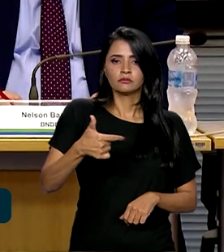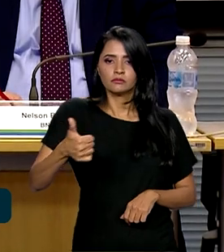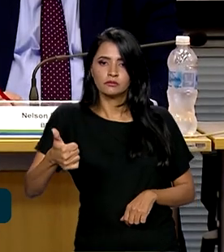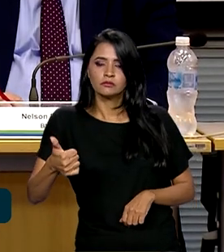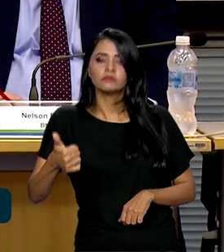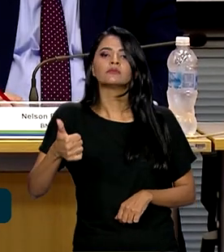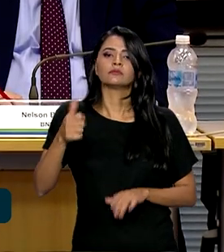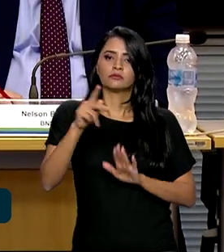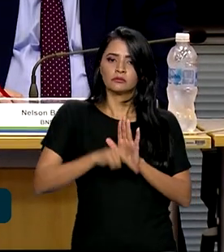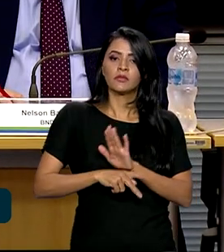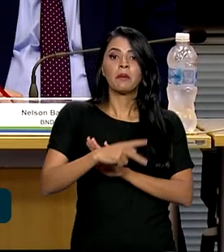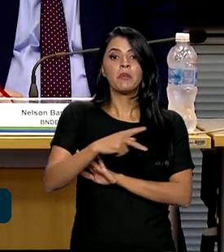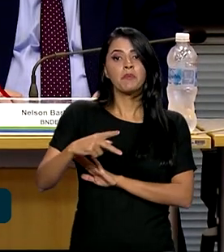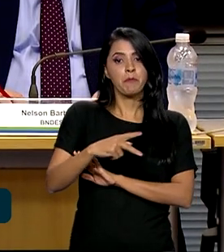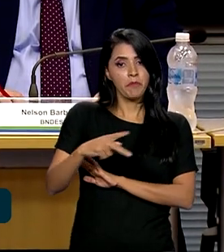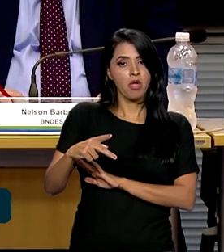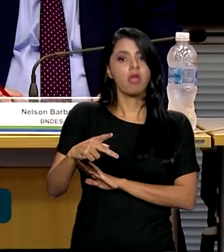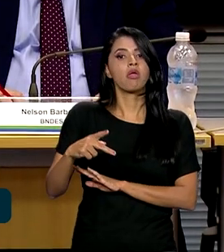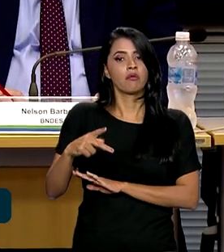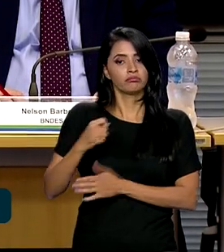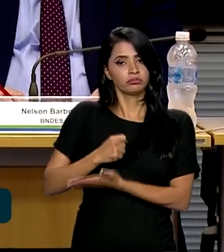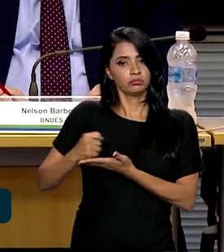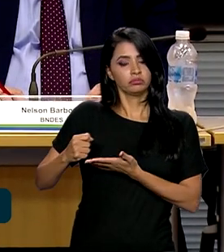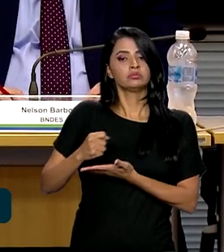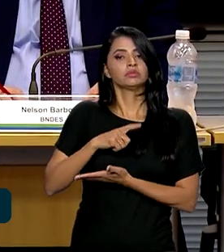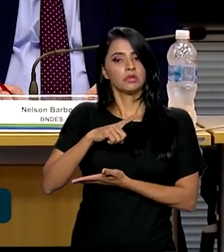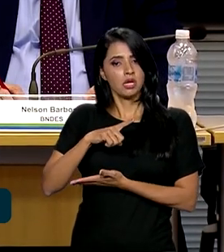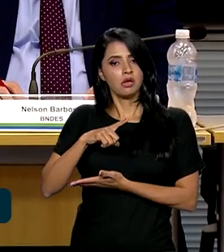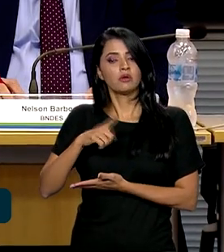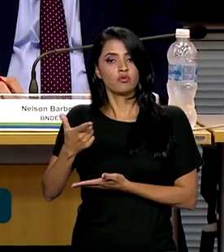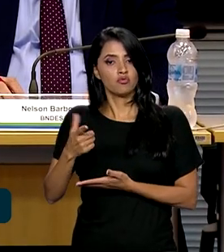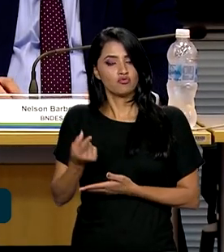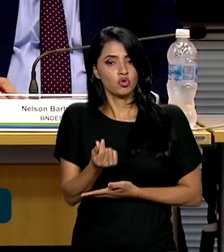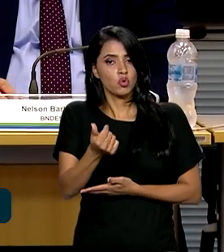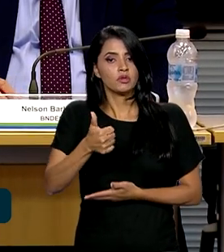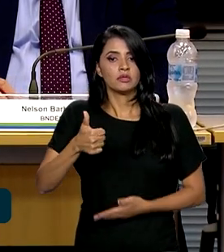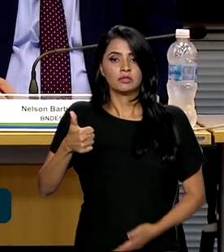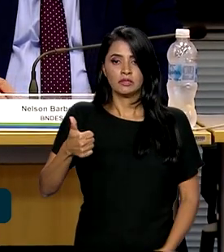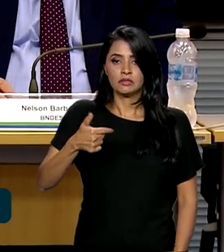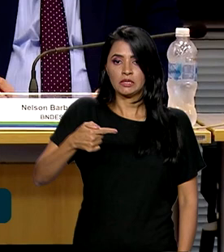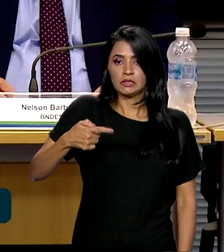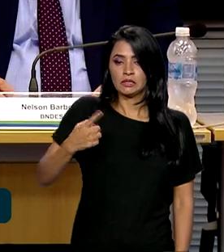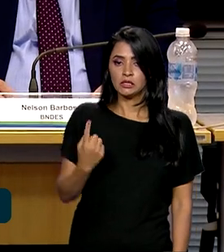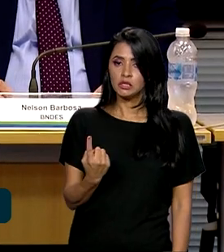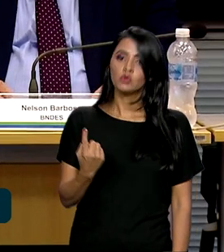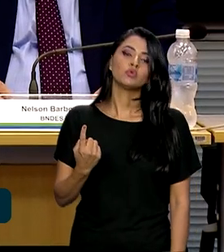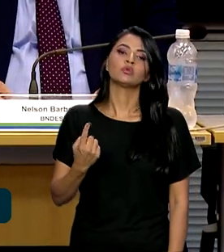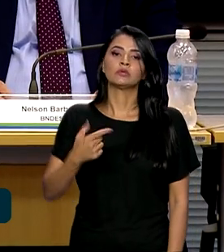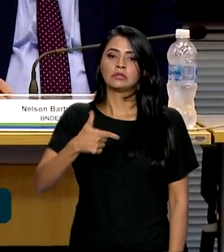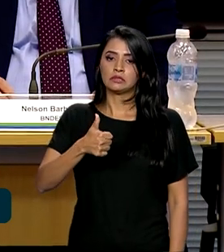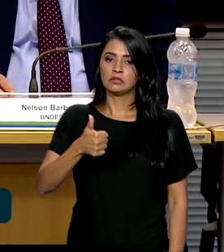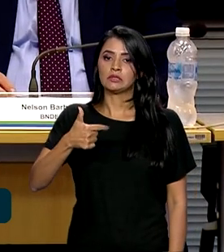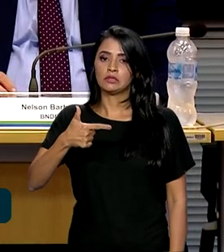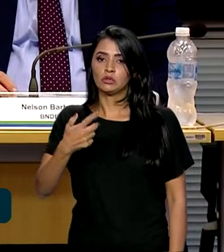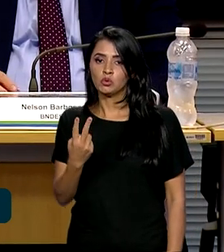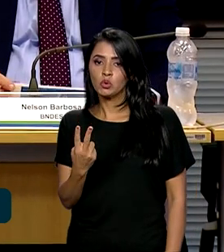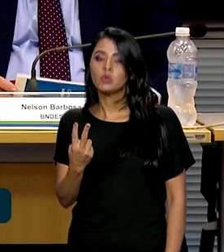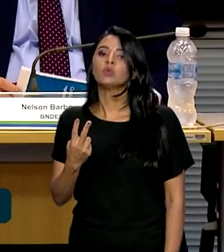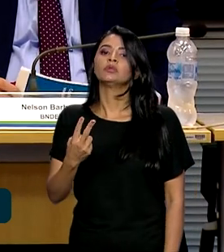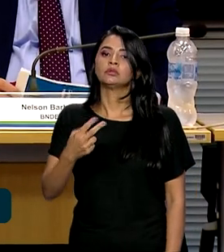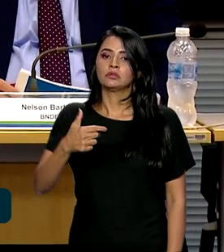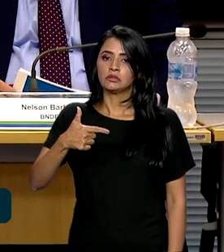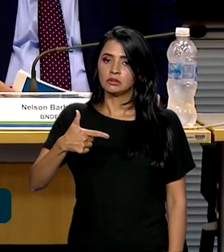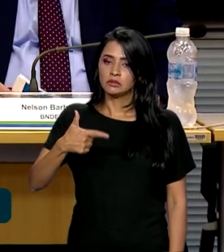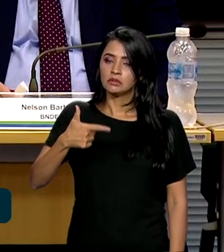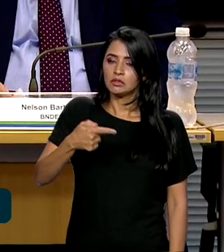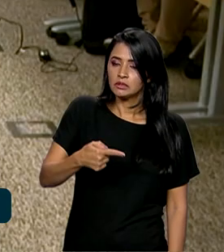PPP e concessões, um valor hoje de R 171 bilhões, não é isso? R 172 bilhões. Isso é o